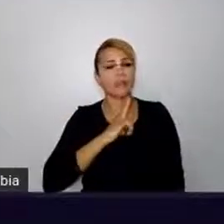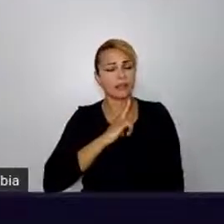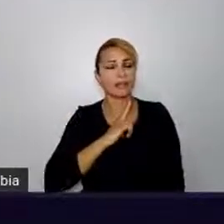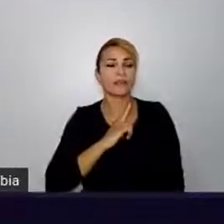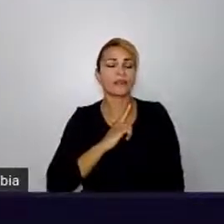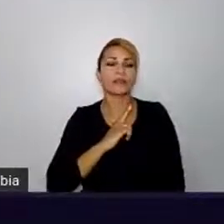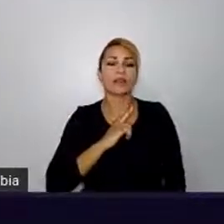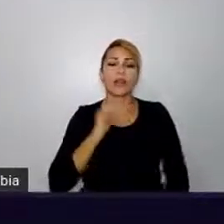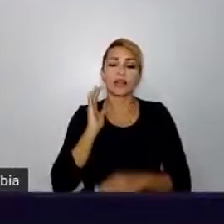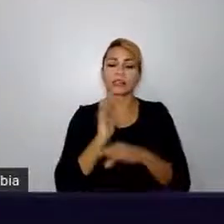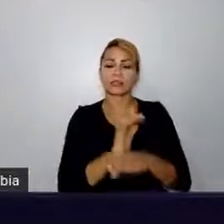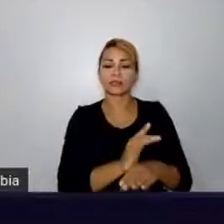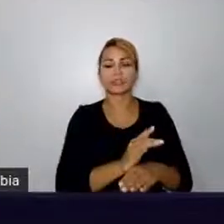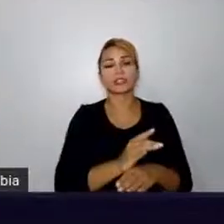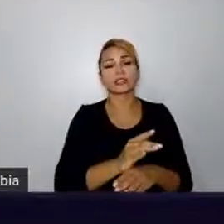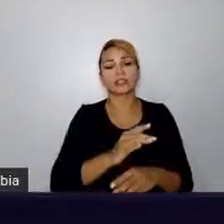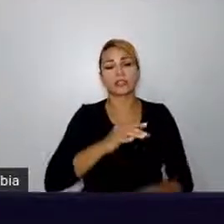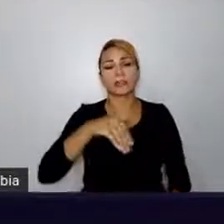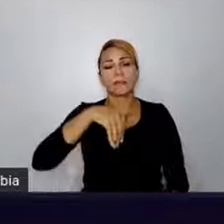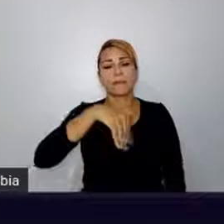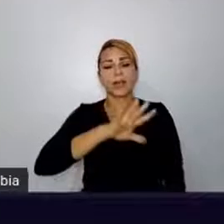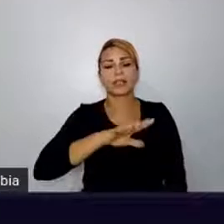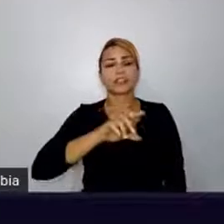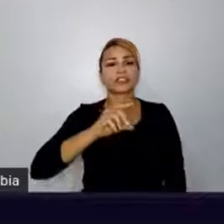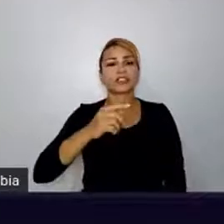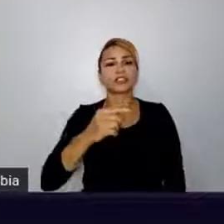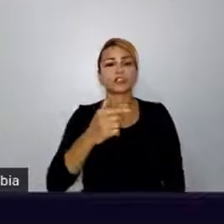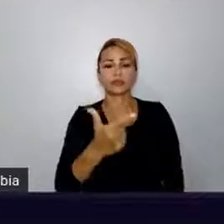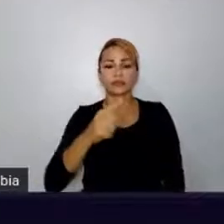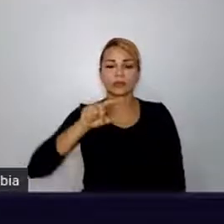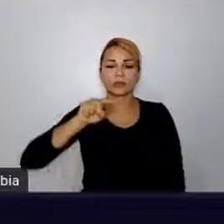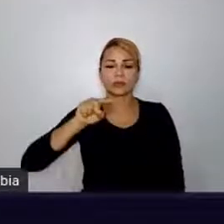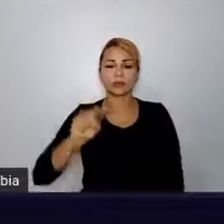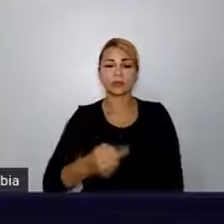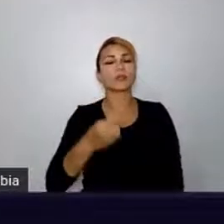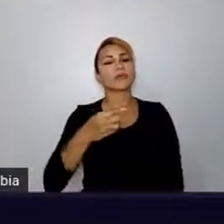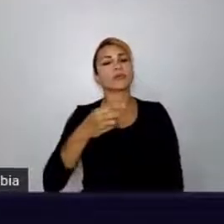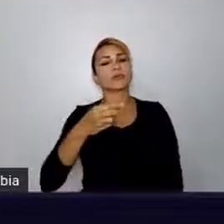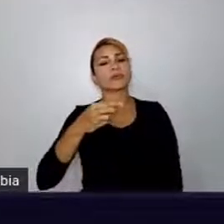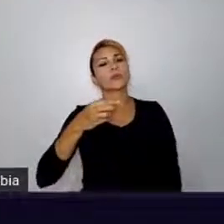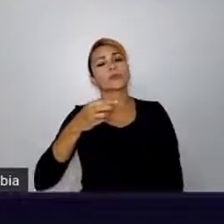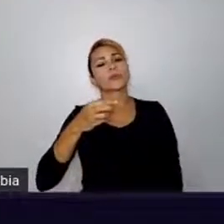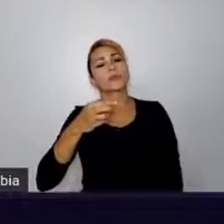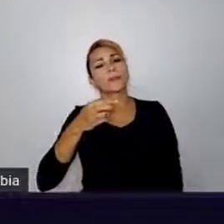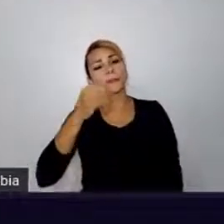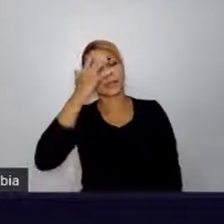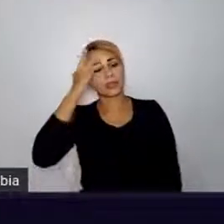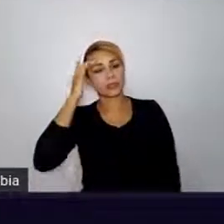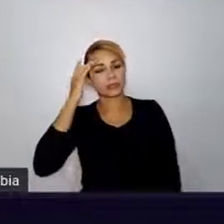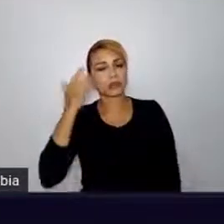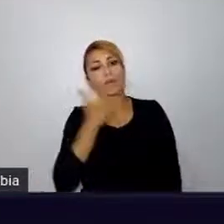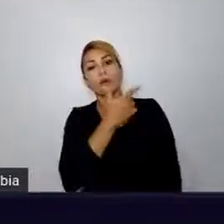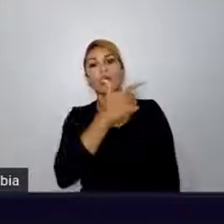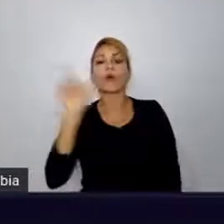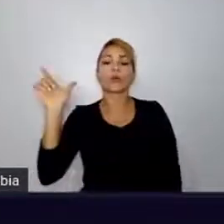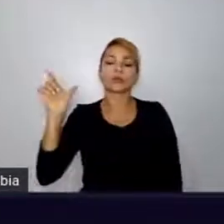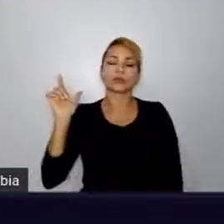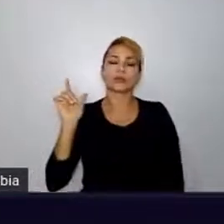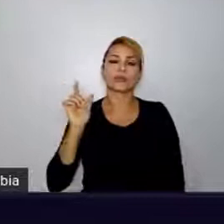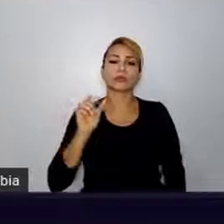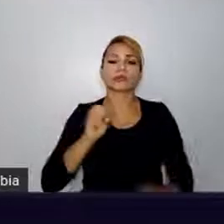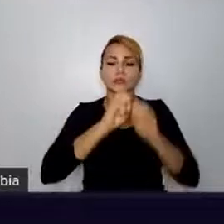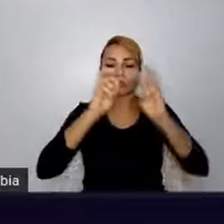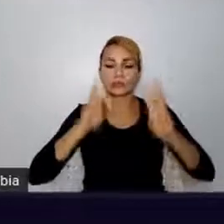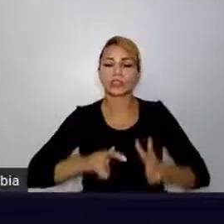em todos os dados de acordo com o GitHub. Eu não contei o GitLab, nem o GitBucket, ou outro repositório que a gente tem tido antes. E